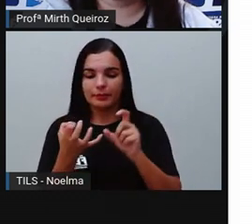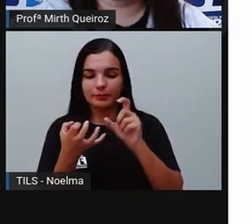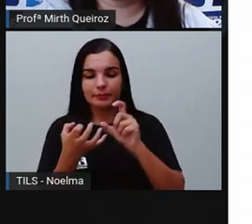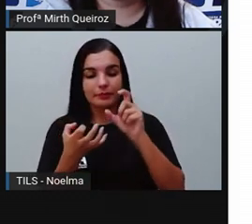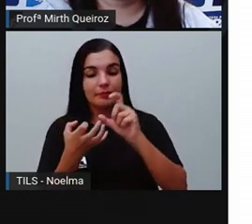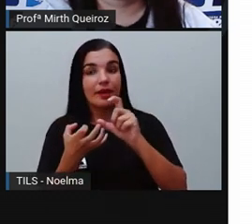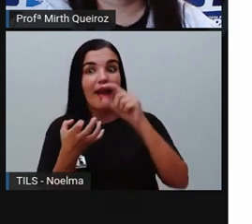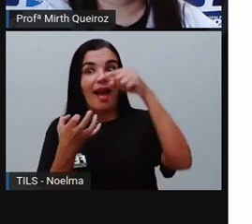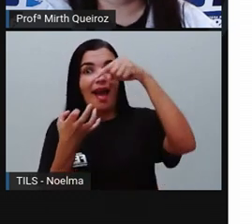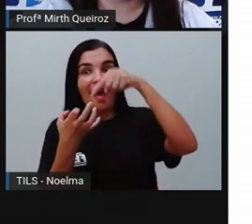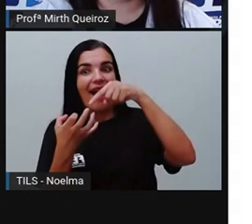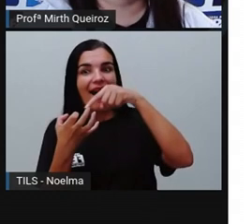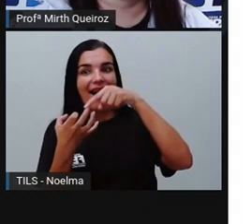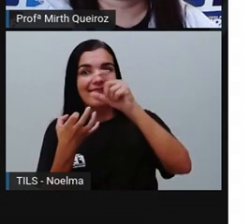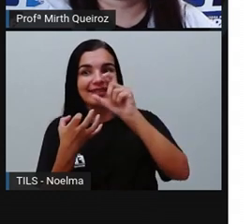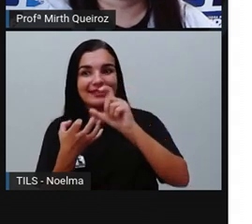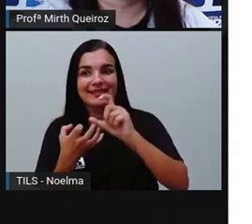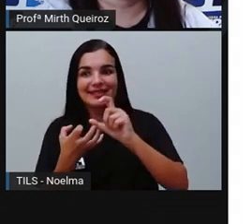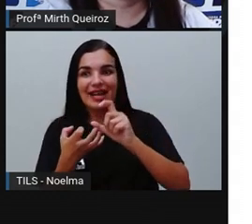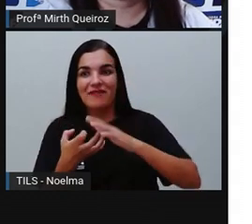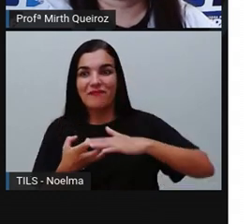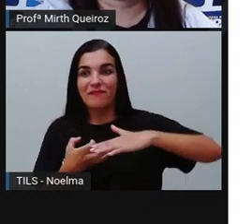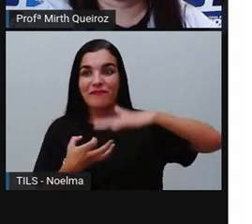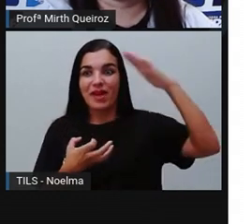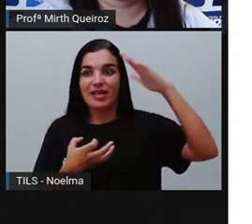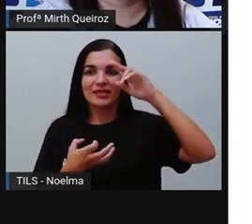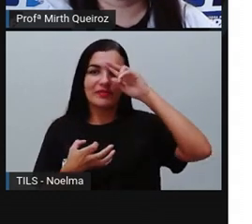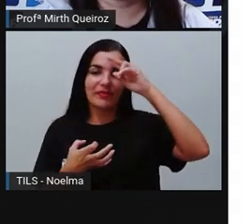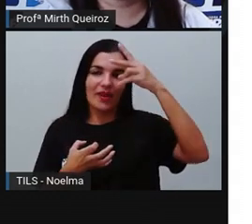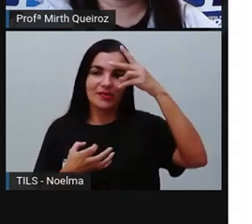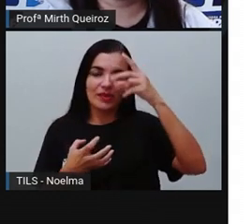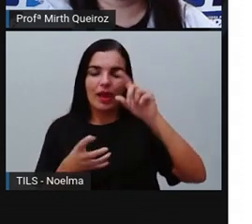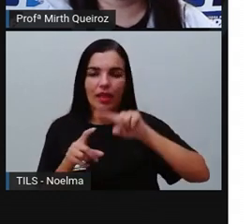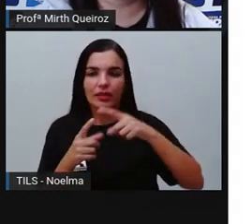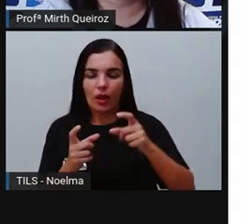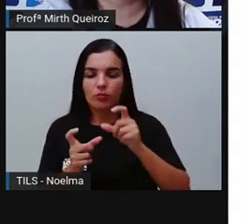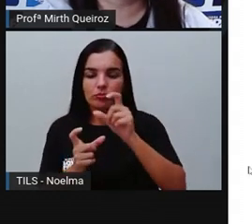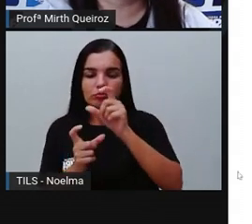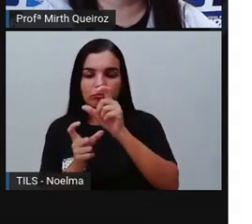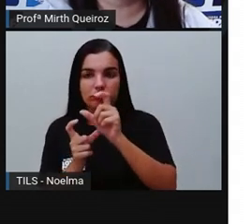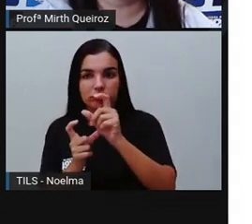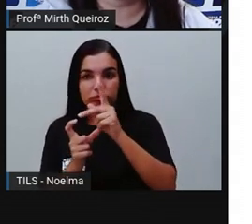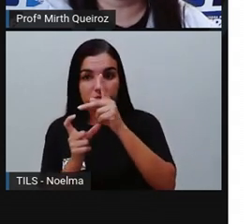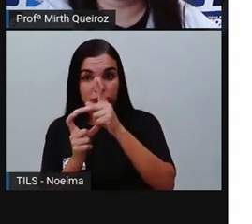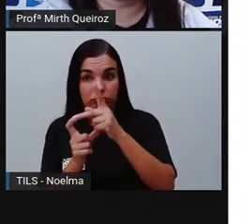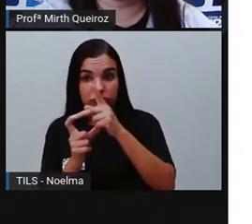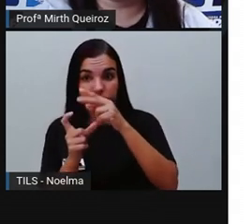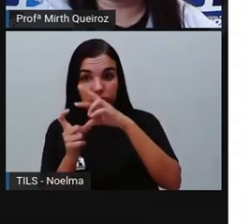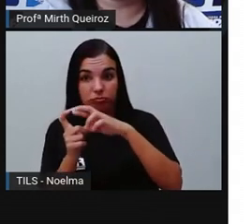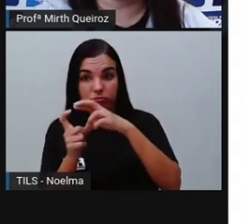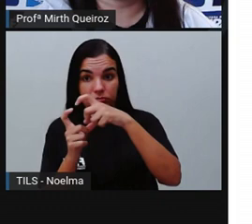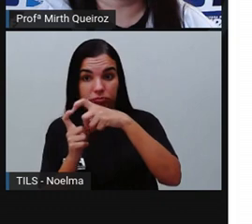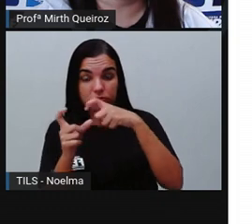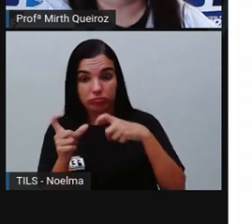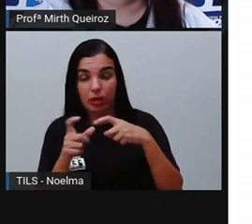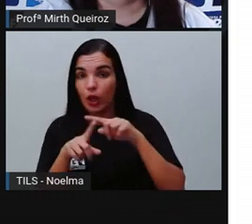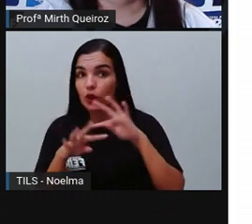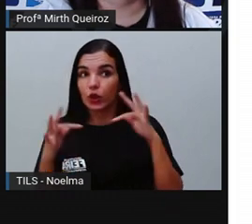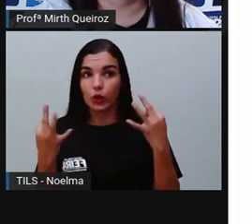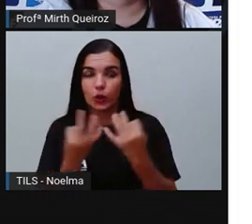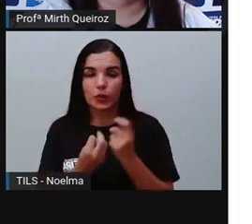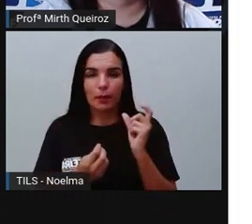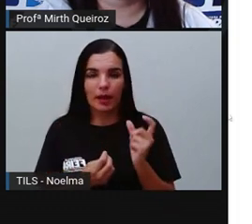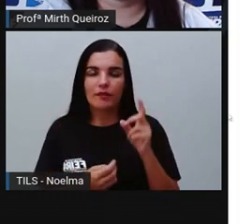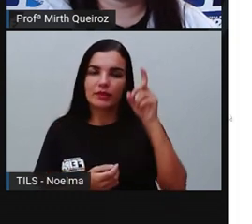antepenúltima, máquina é a antepenúltima sílaba. E lembrando que toda palavra pró-paroxítona,